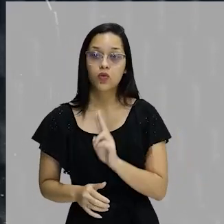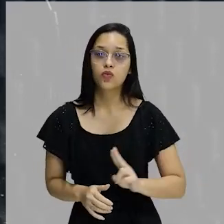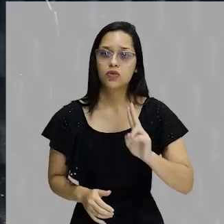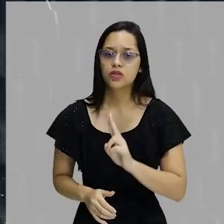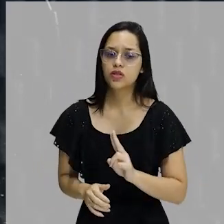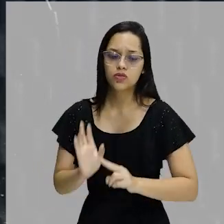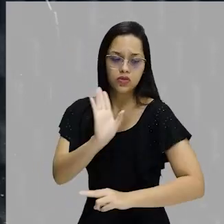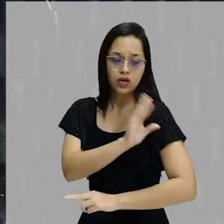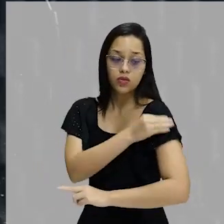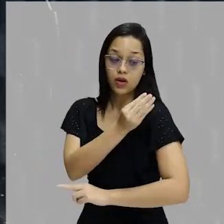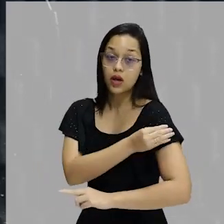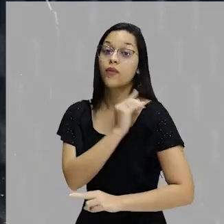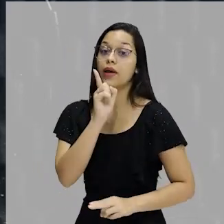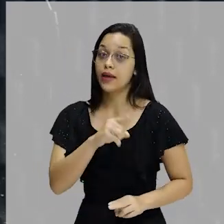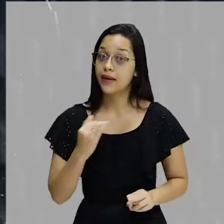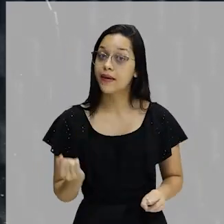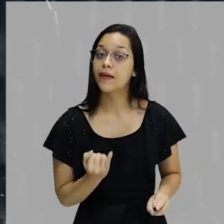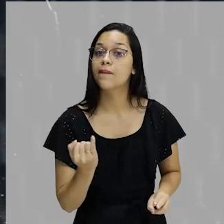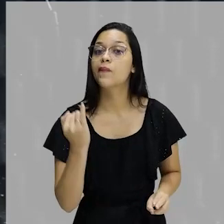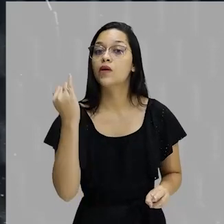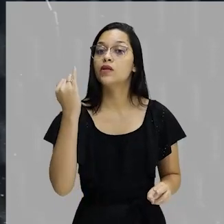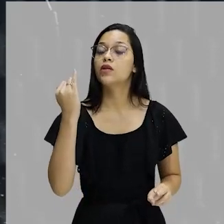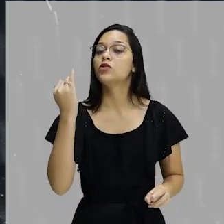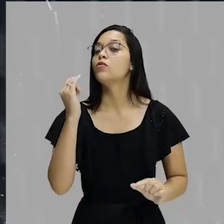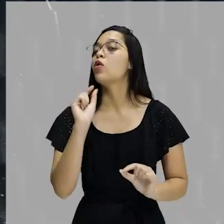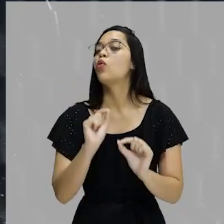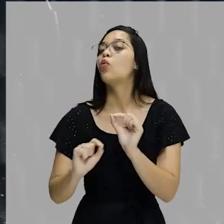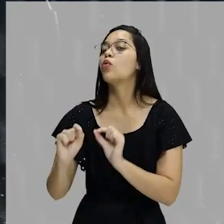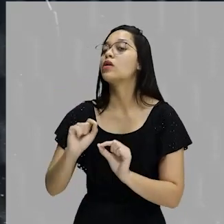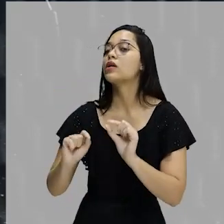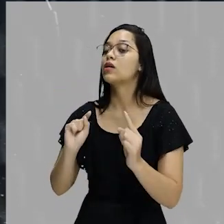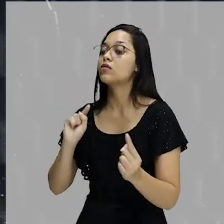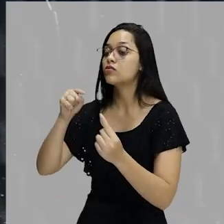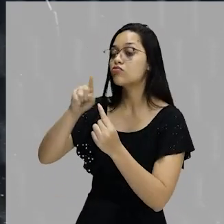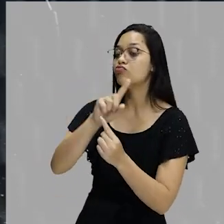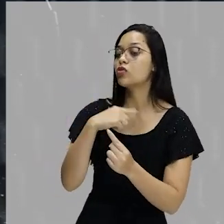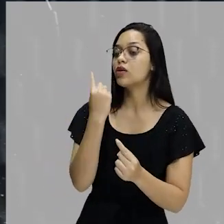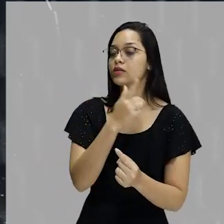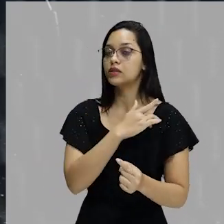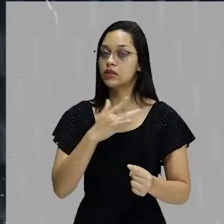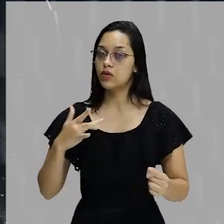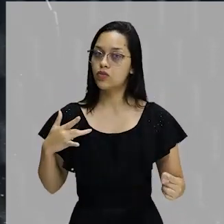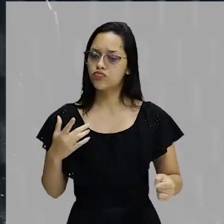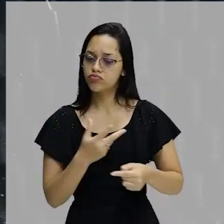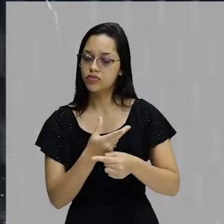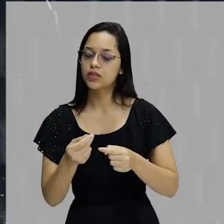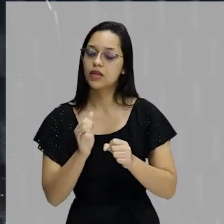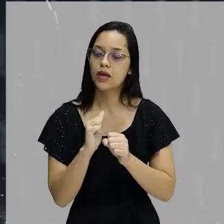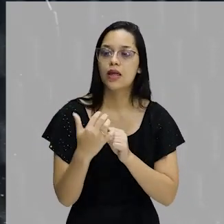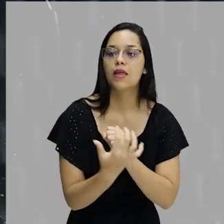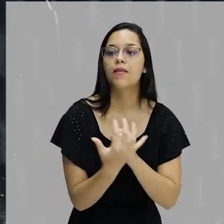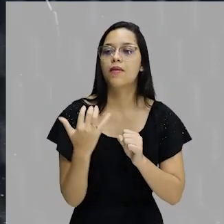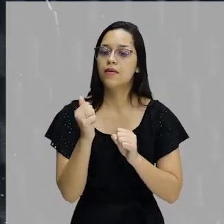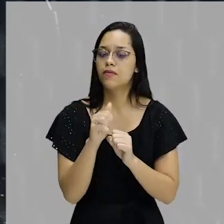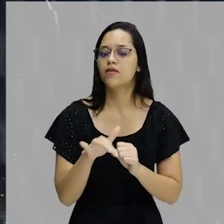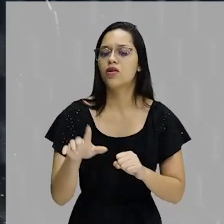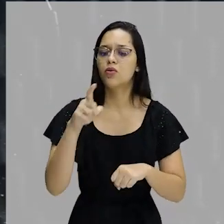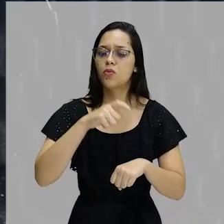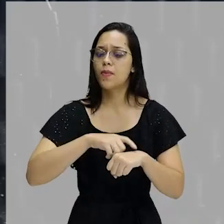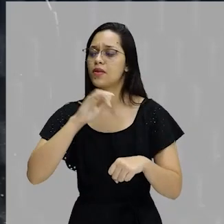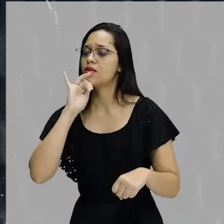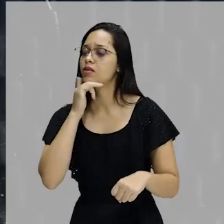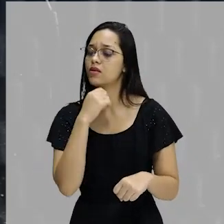gel, tudo isso é importante para a nossa saúde. Vamos vencer essa pandemia, um momento tão